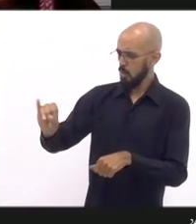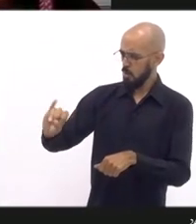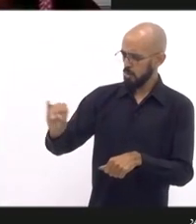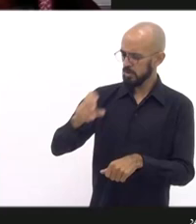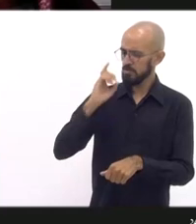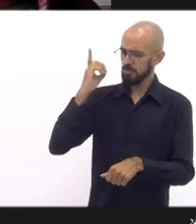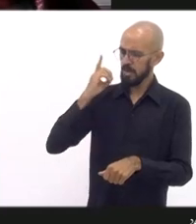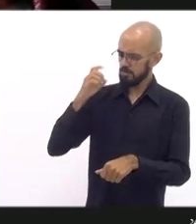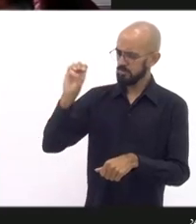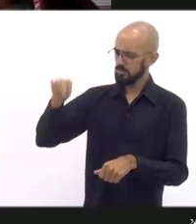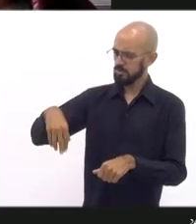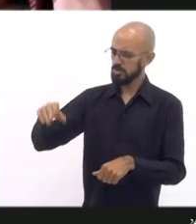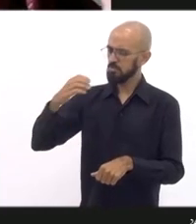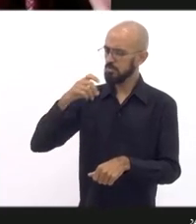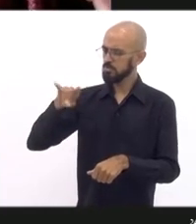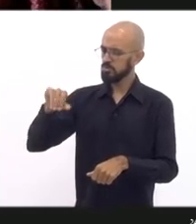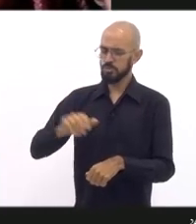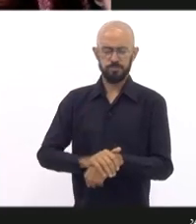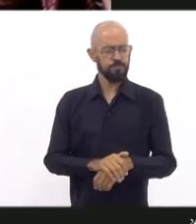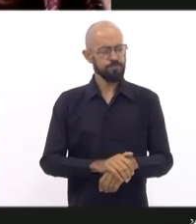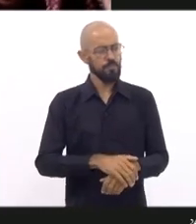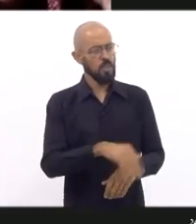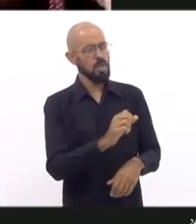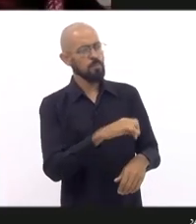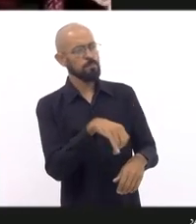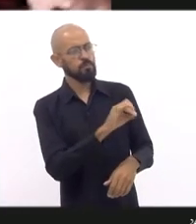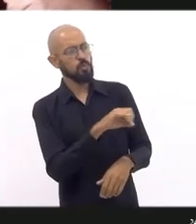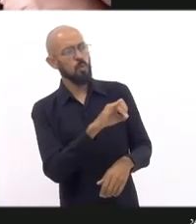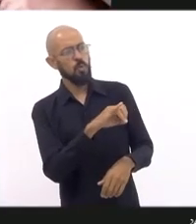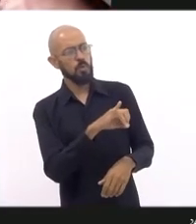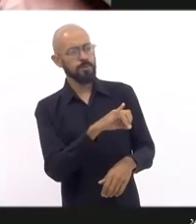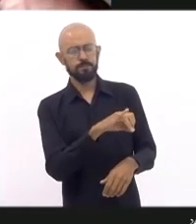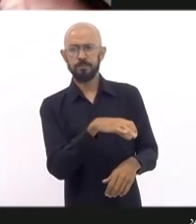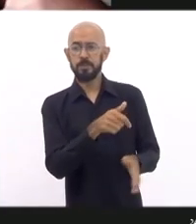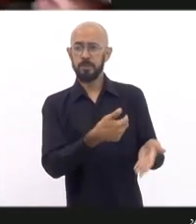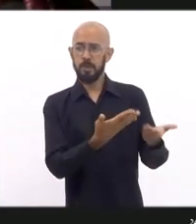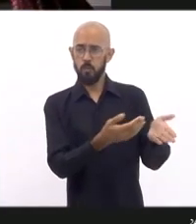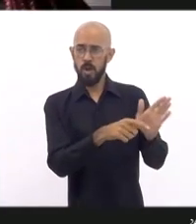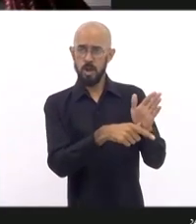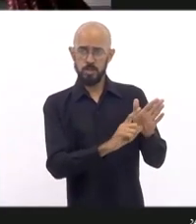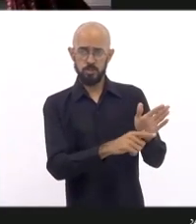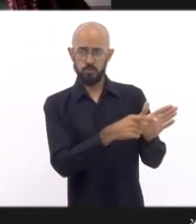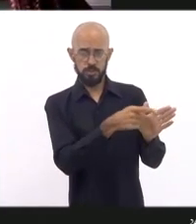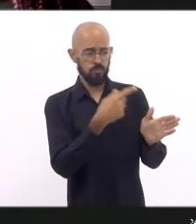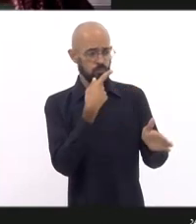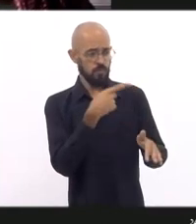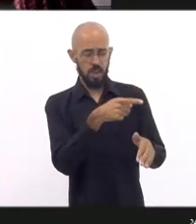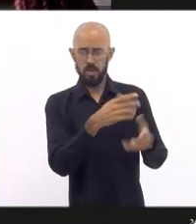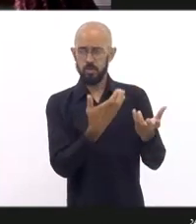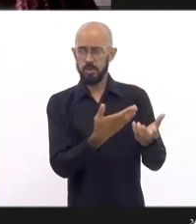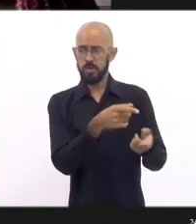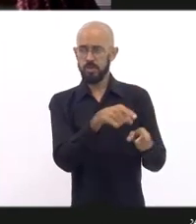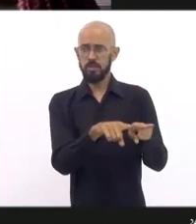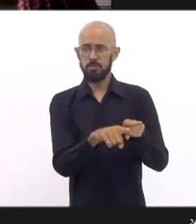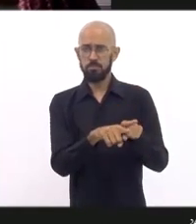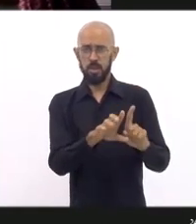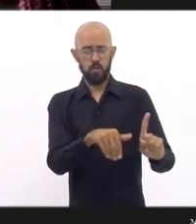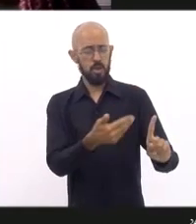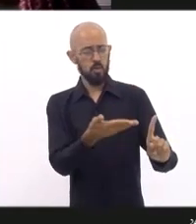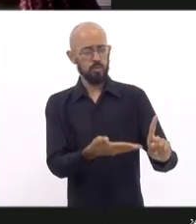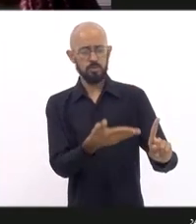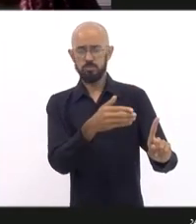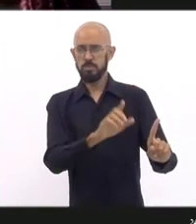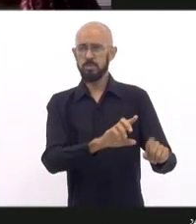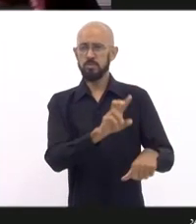sim. Daniele Magalhães, está aqui. Olha, Daniele, antes de você falar, queria aqui também o reconhecimento da